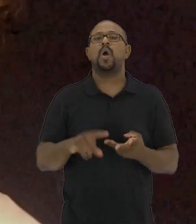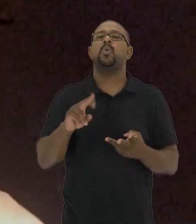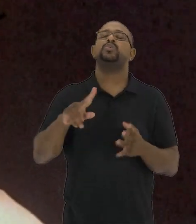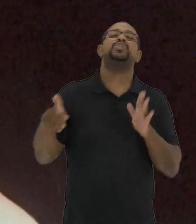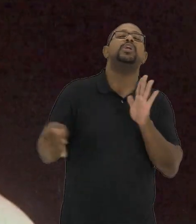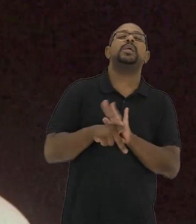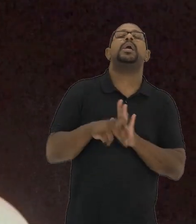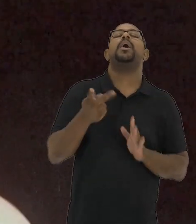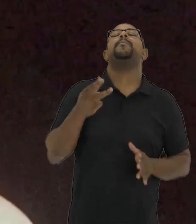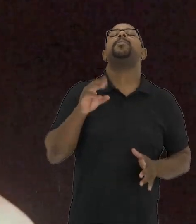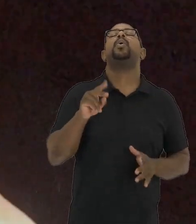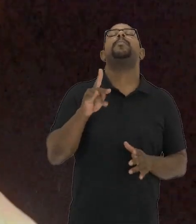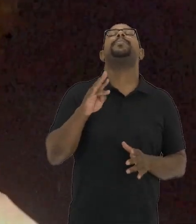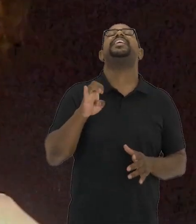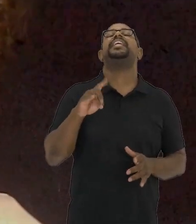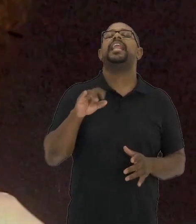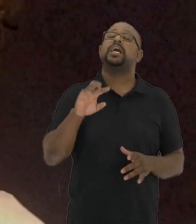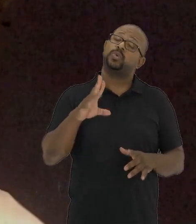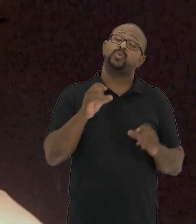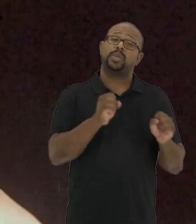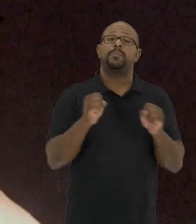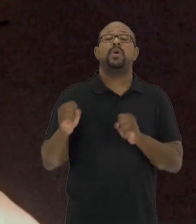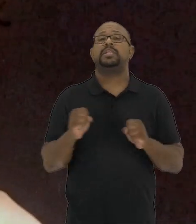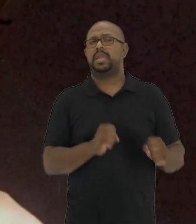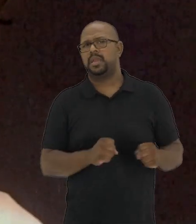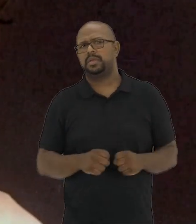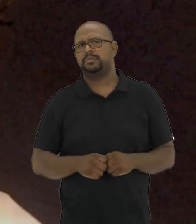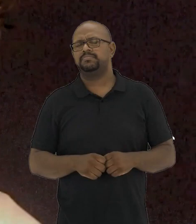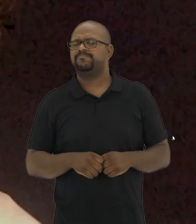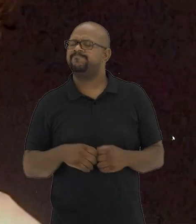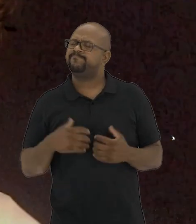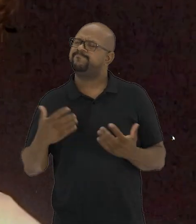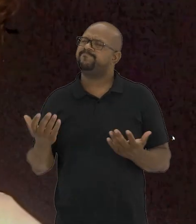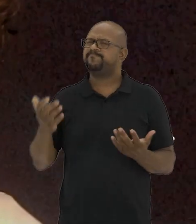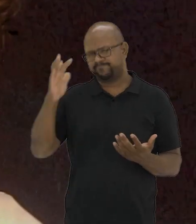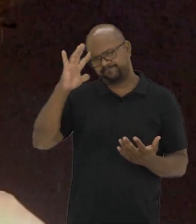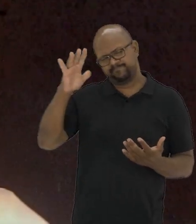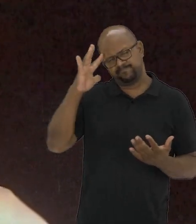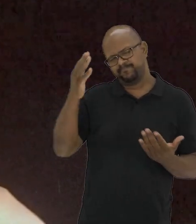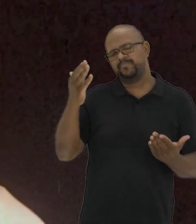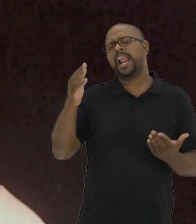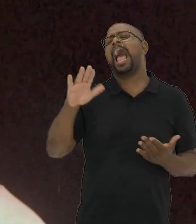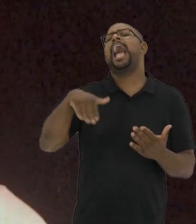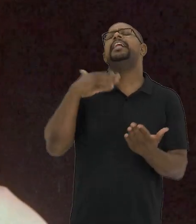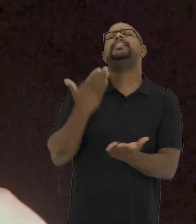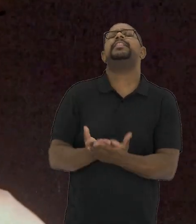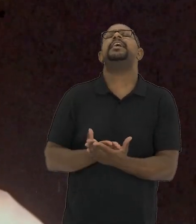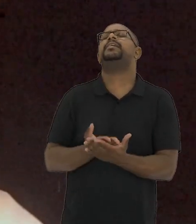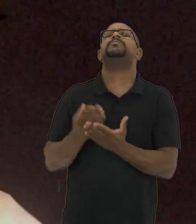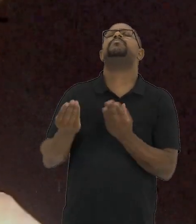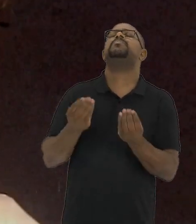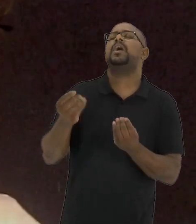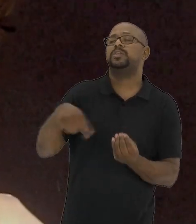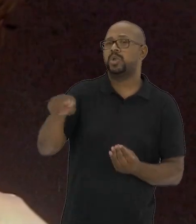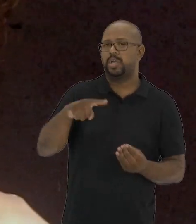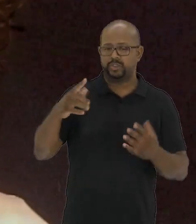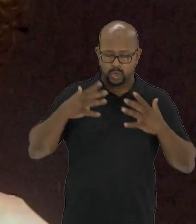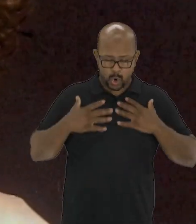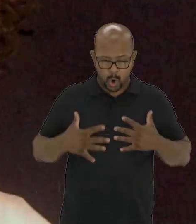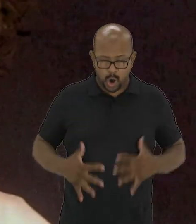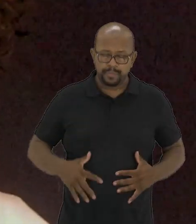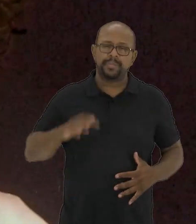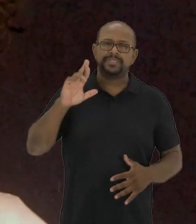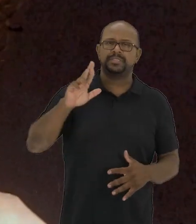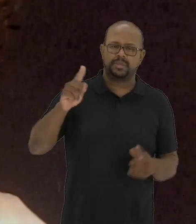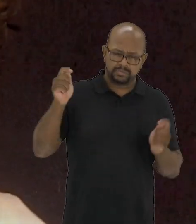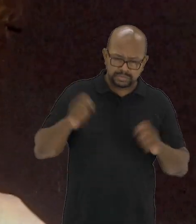ou de propriedade? Ou mesmo de poder? Até onde nossas representações corporais